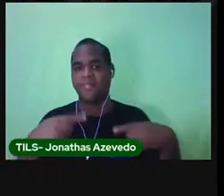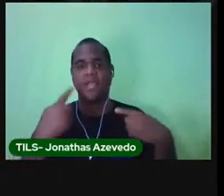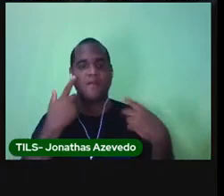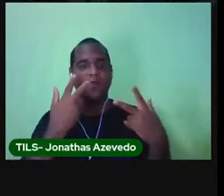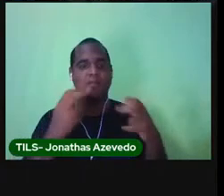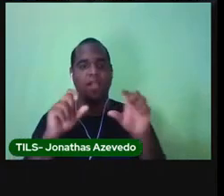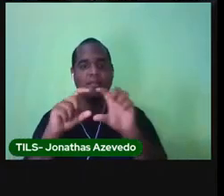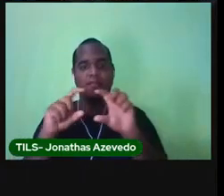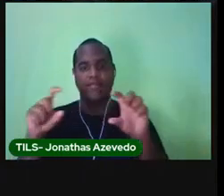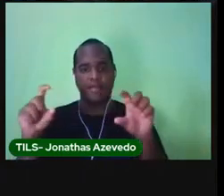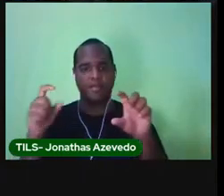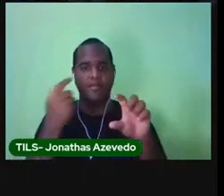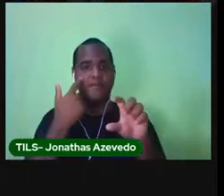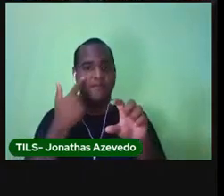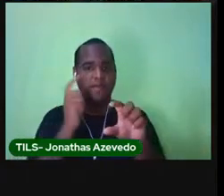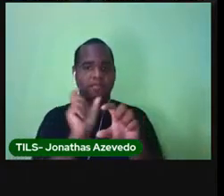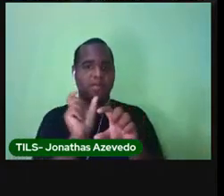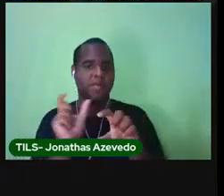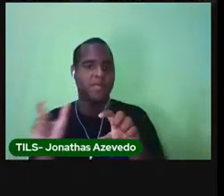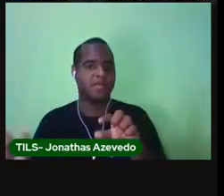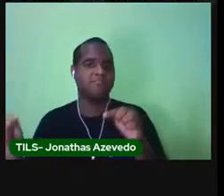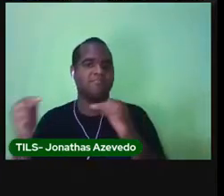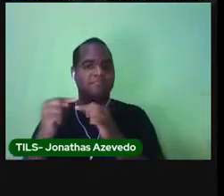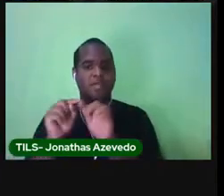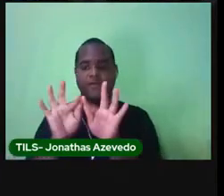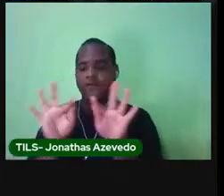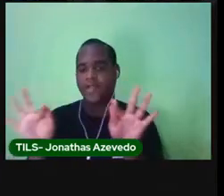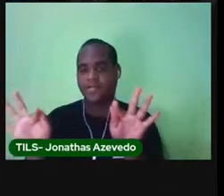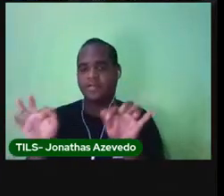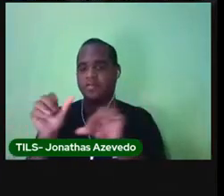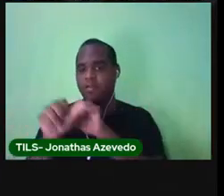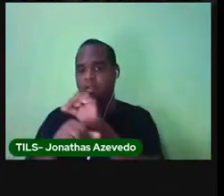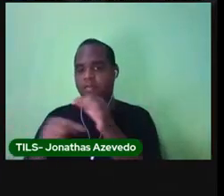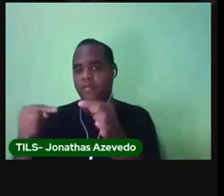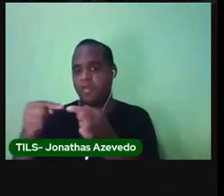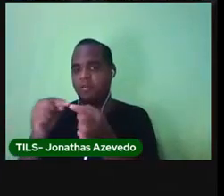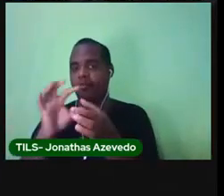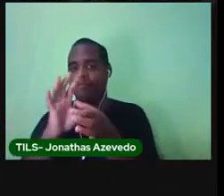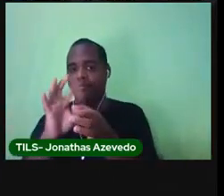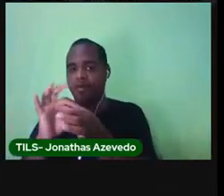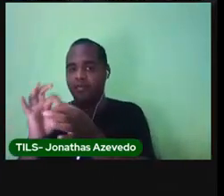quadro de palavras e complete as frases a seguir corretamente.